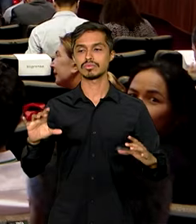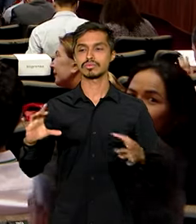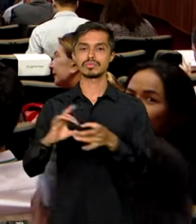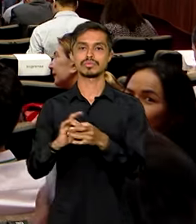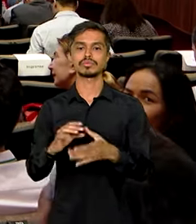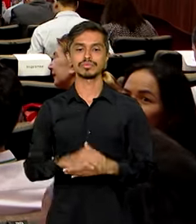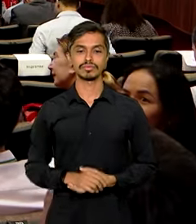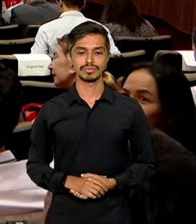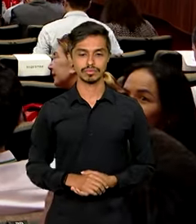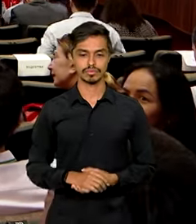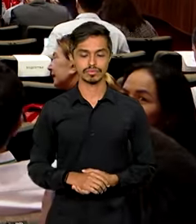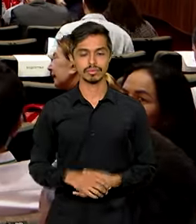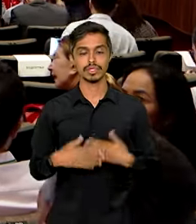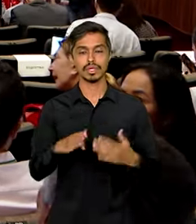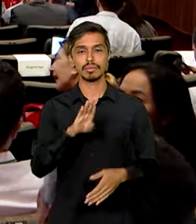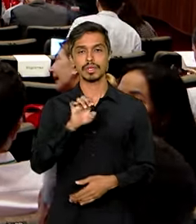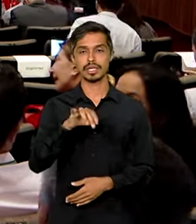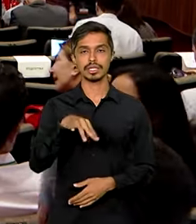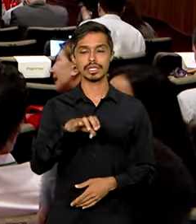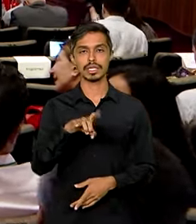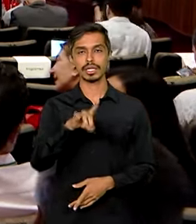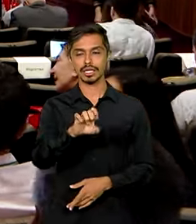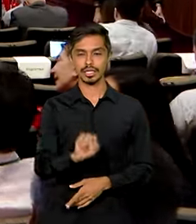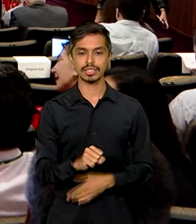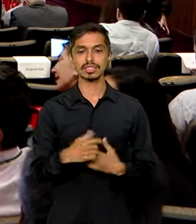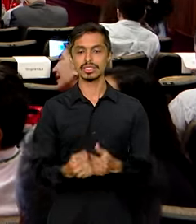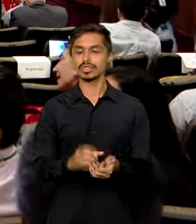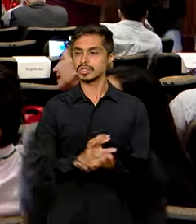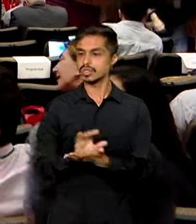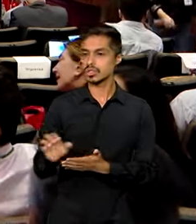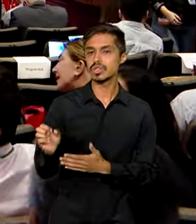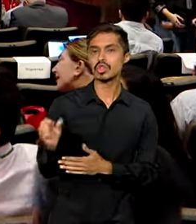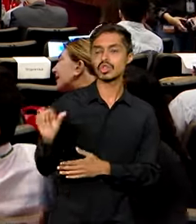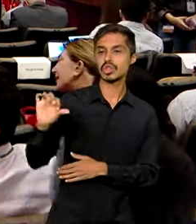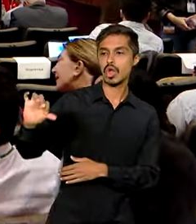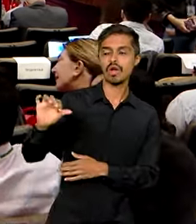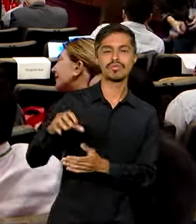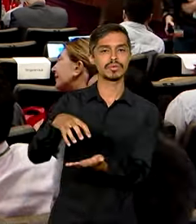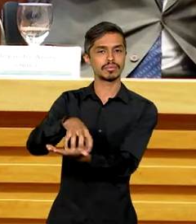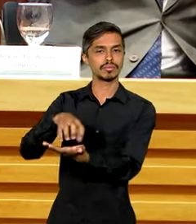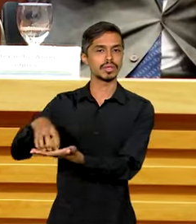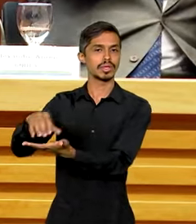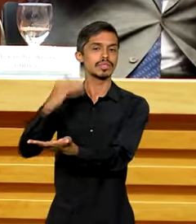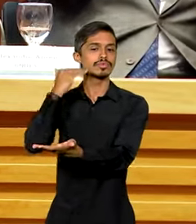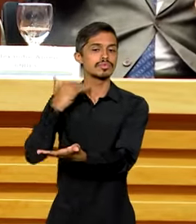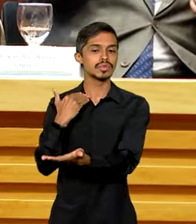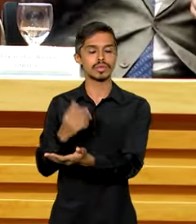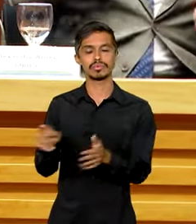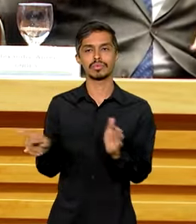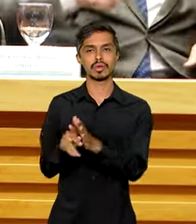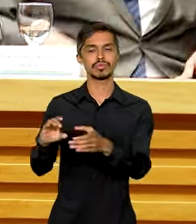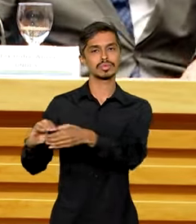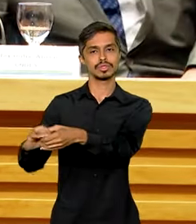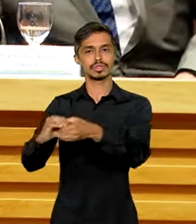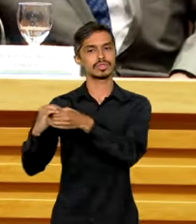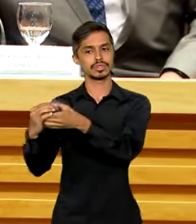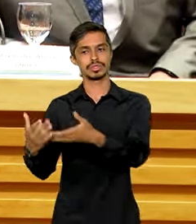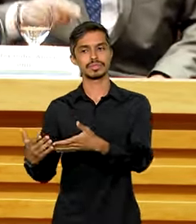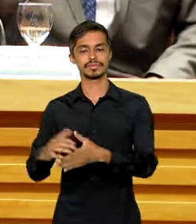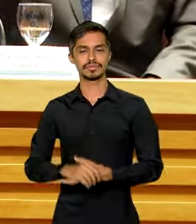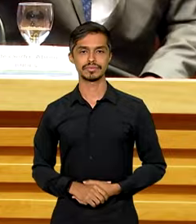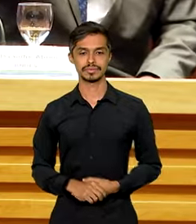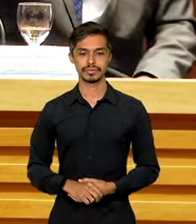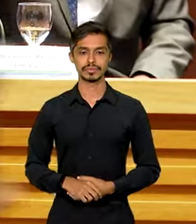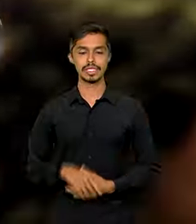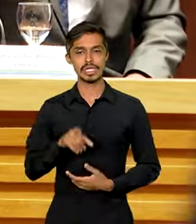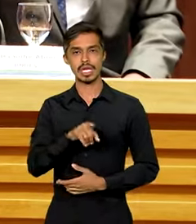para o capital. O BNDES repassa recursos para nove bancos de cooperativas ou cooperativas de crédito,